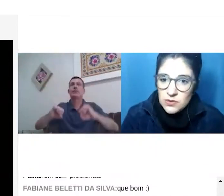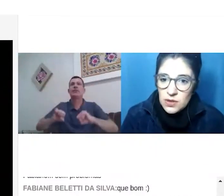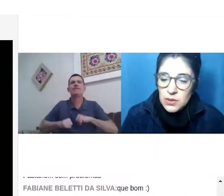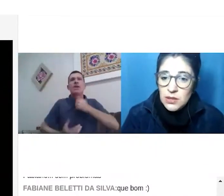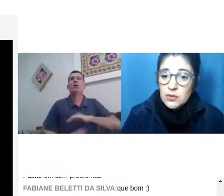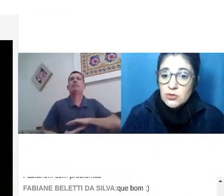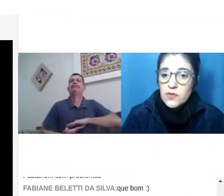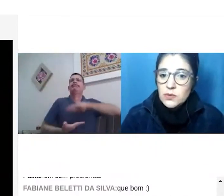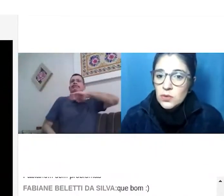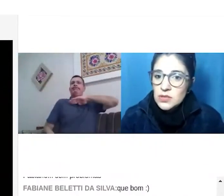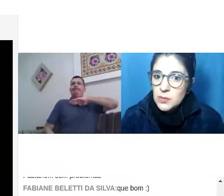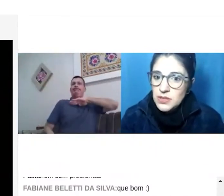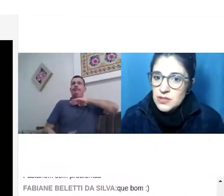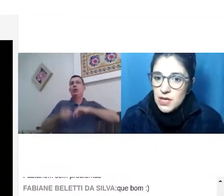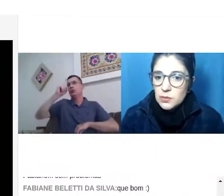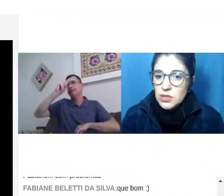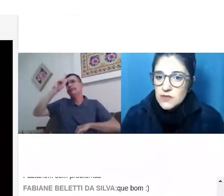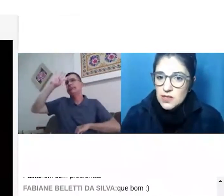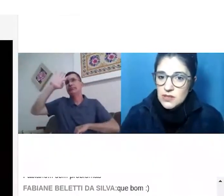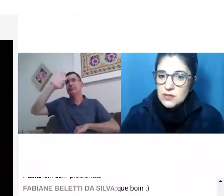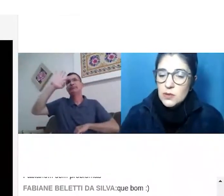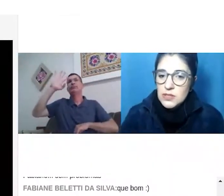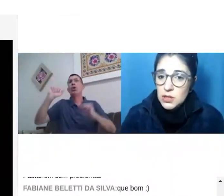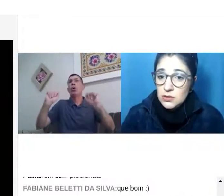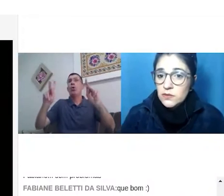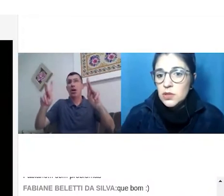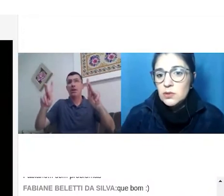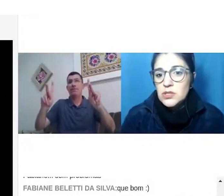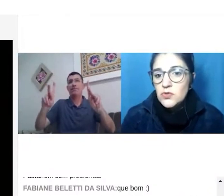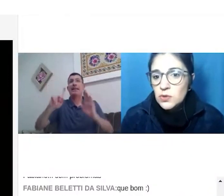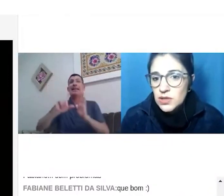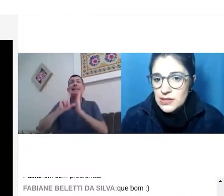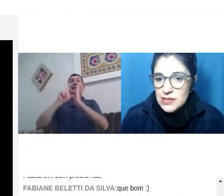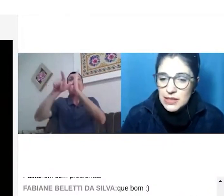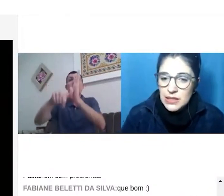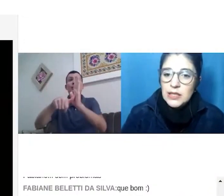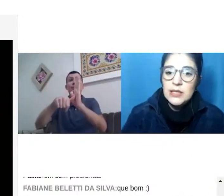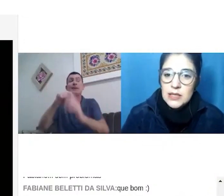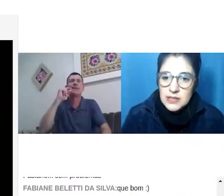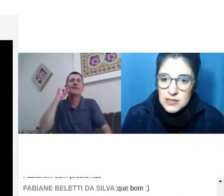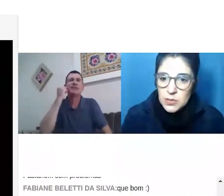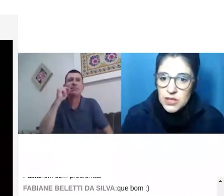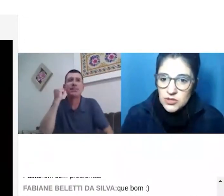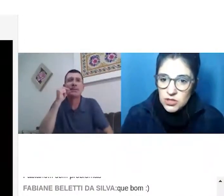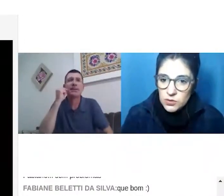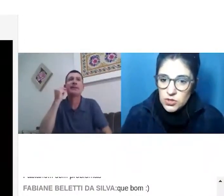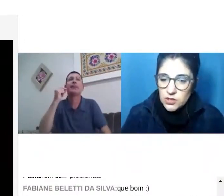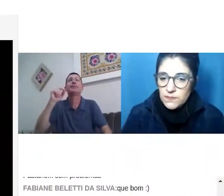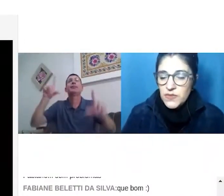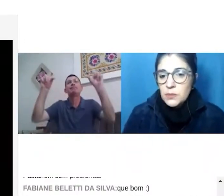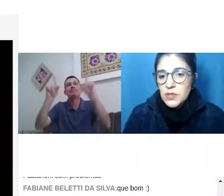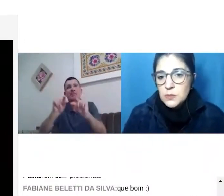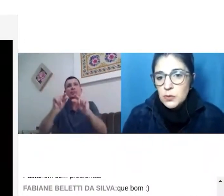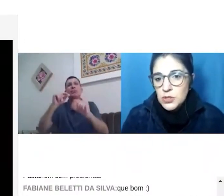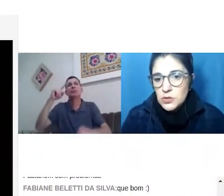pela escola bilingue não tiveram todo esse aprendizado muitas vezes, conhecimento. Então vão ter outras dificuldades além da acessibilidade linguística.